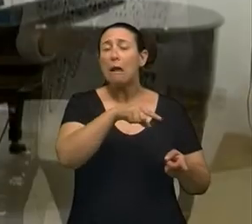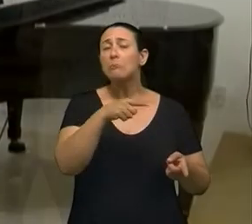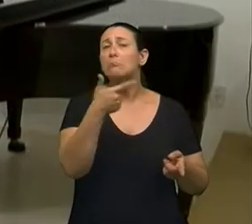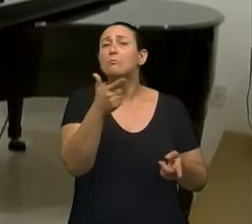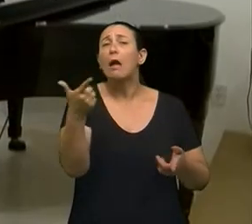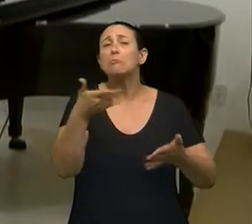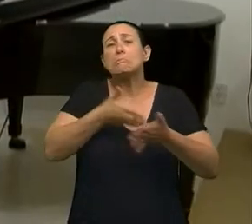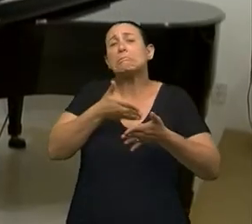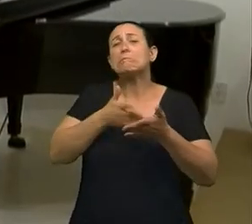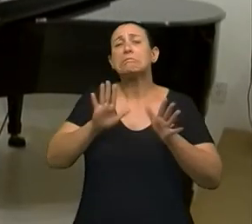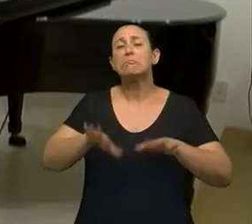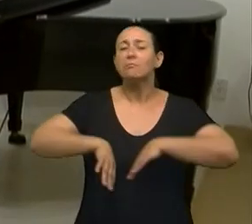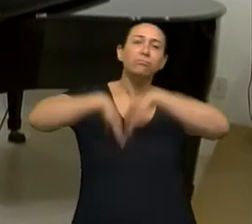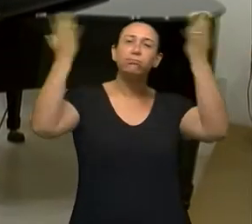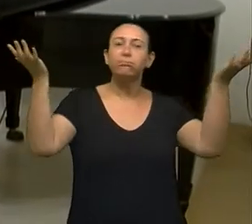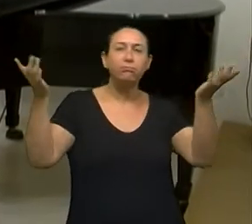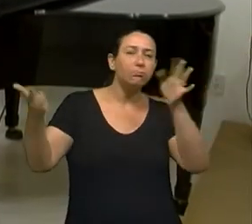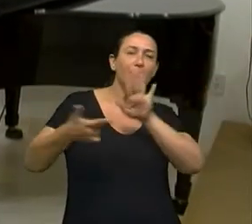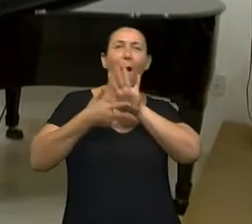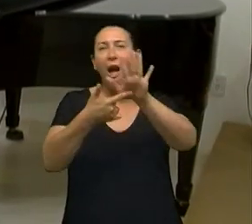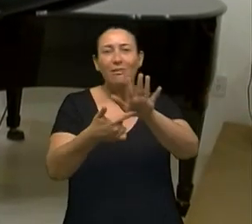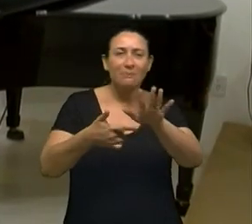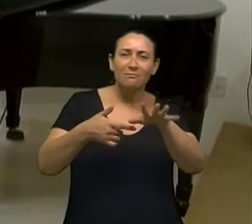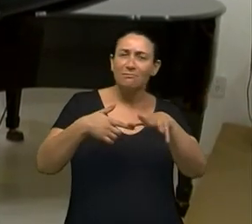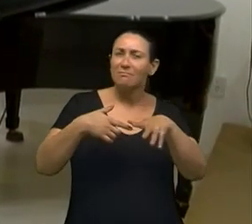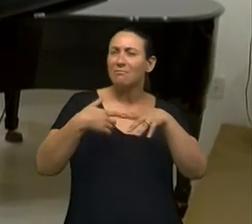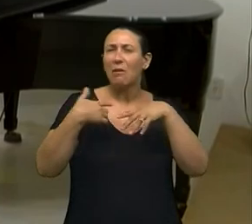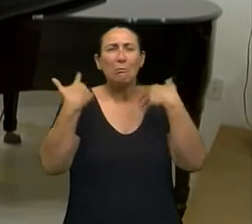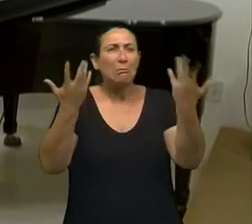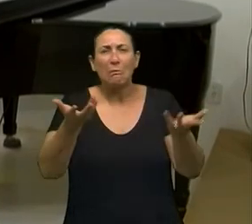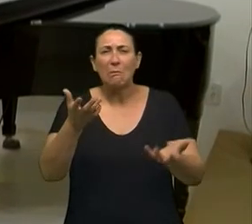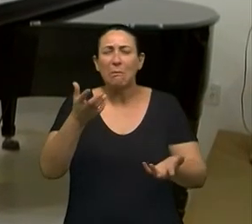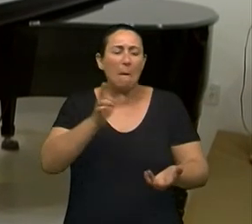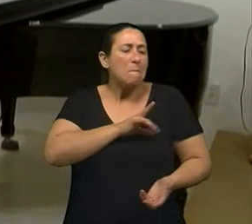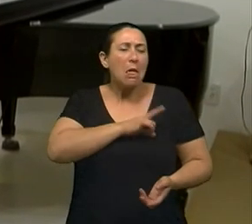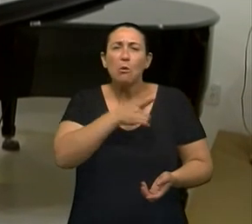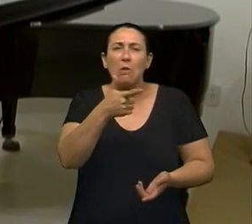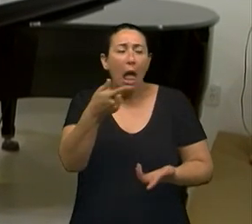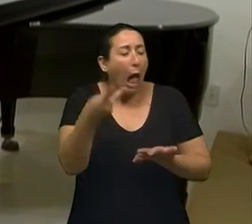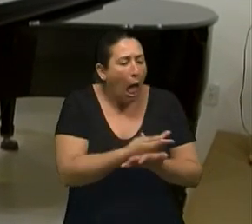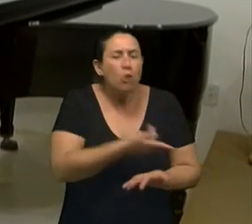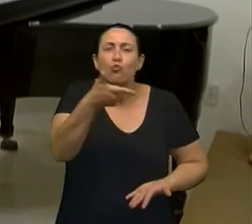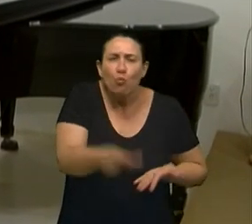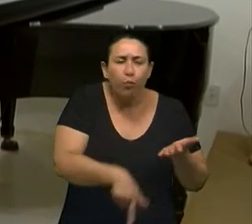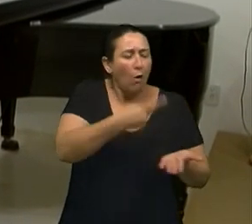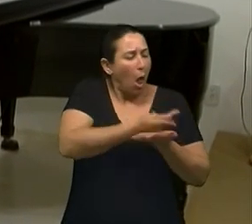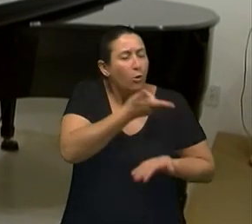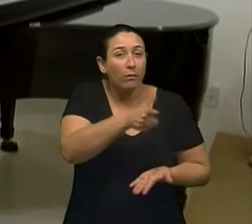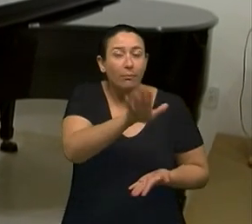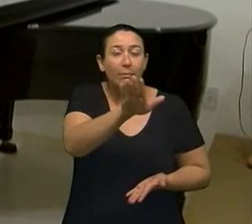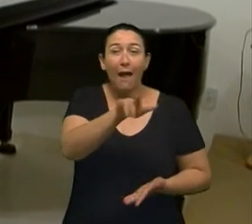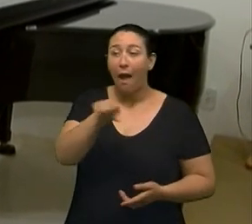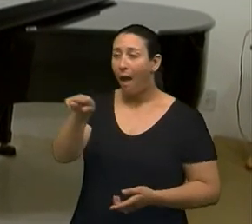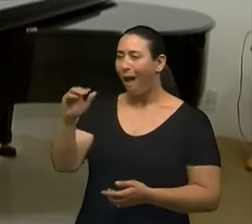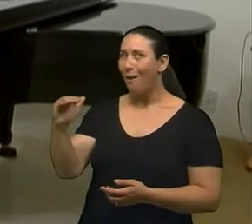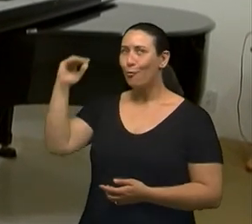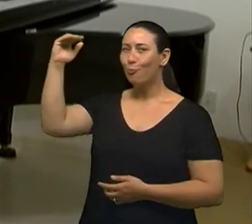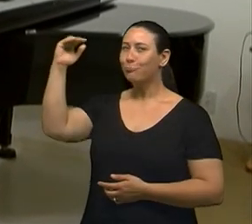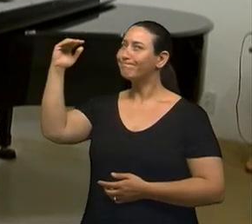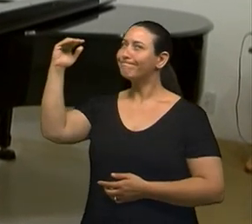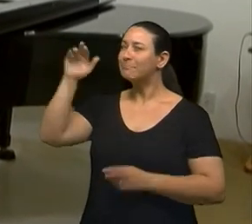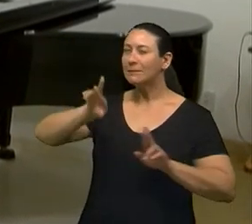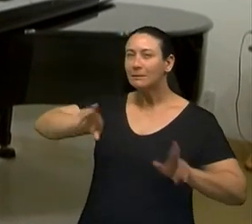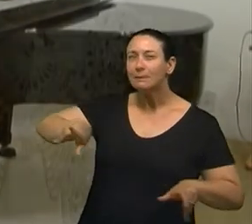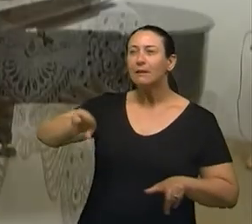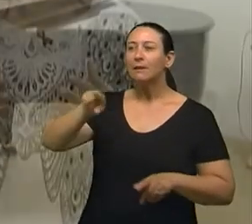medo de se expor, né? A criança vai, erra e está disposta. O adulto, ele já vem com